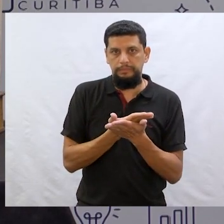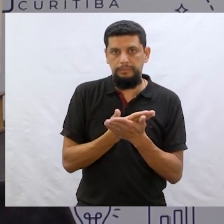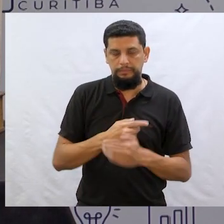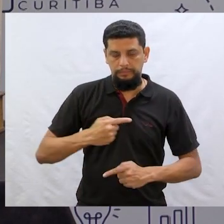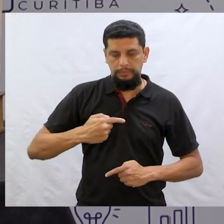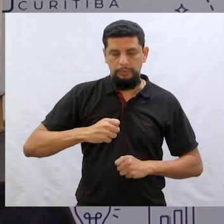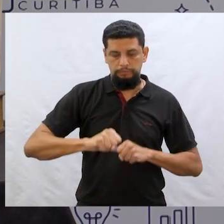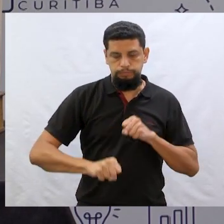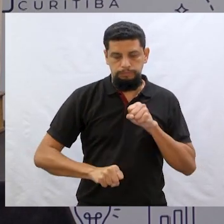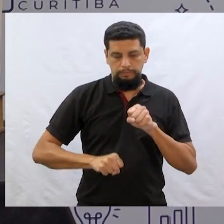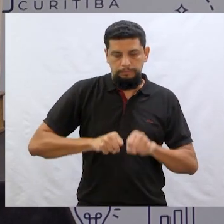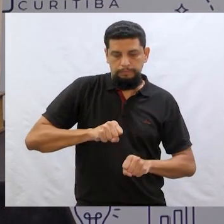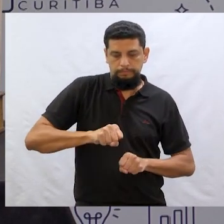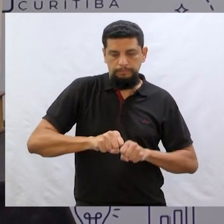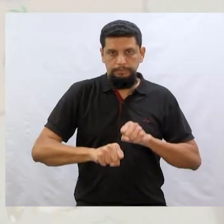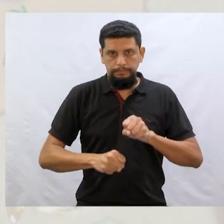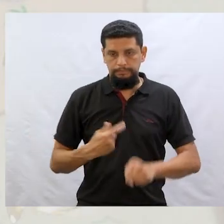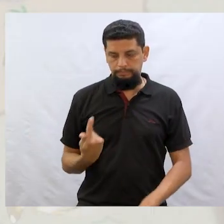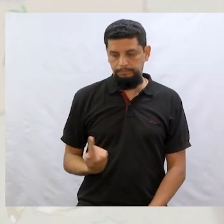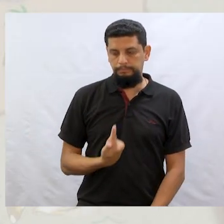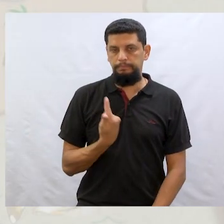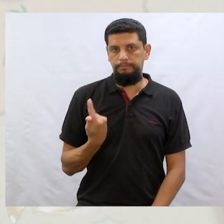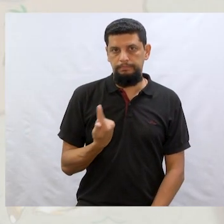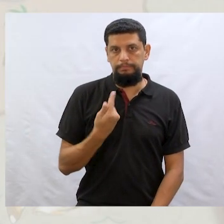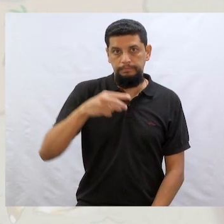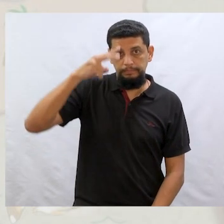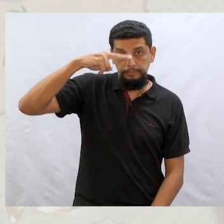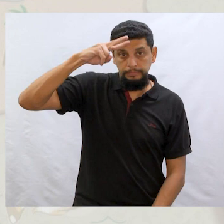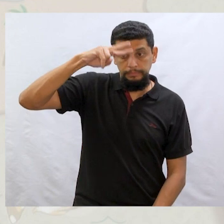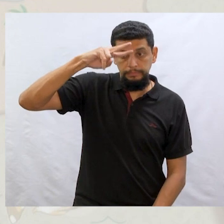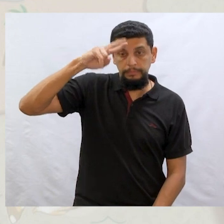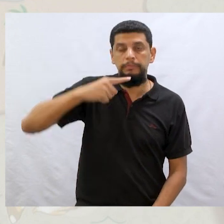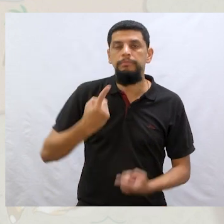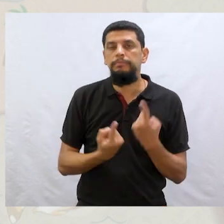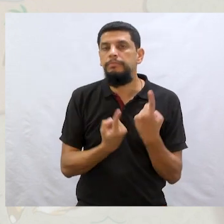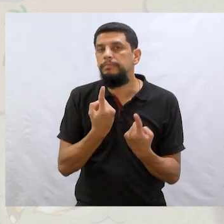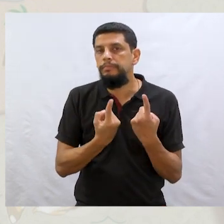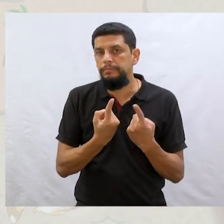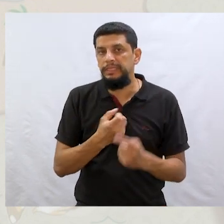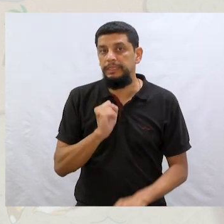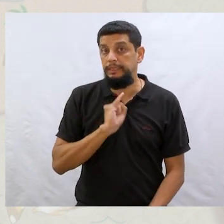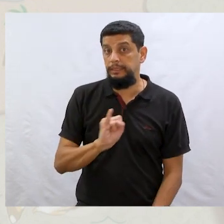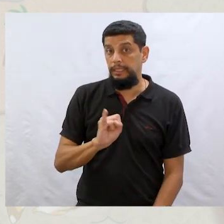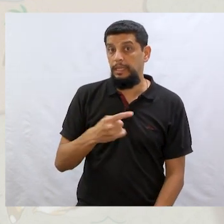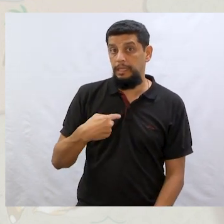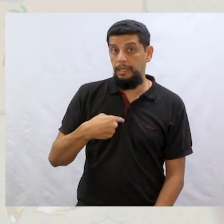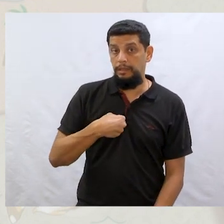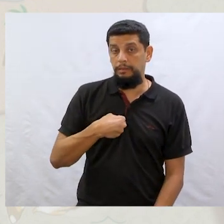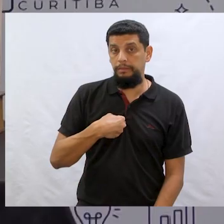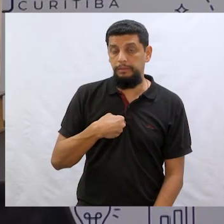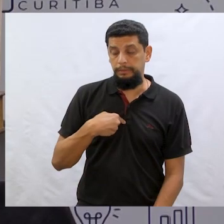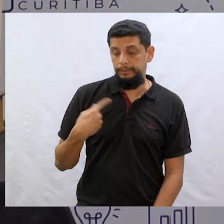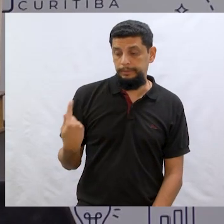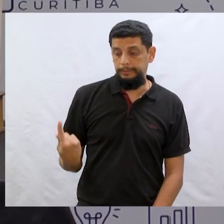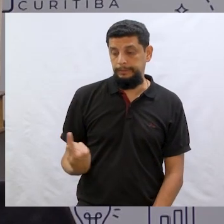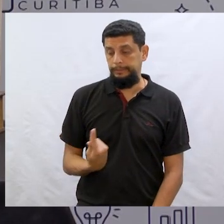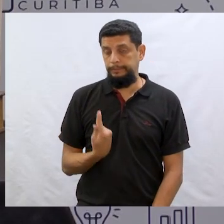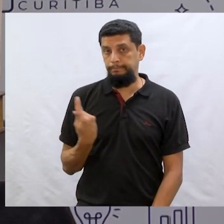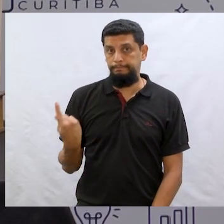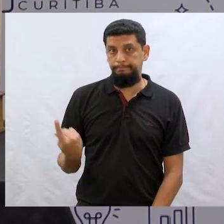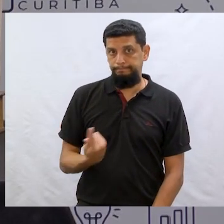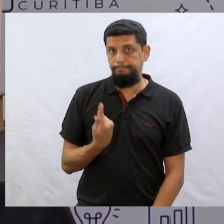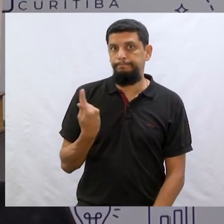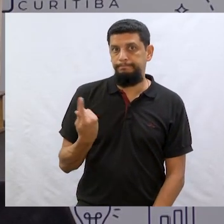um gigante. Isso mesmo. E a história era qual mesmo? se eu fosse um grande